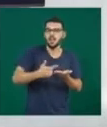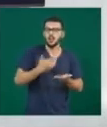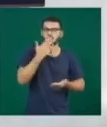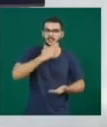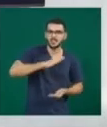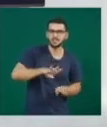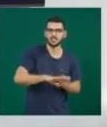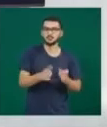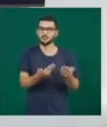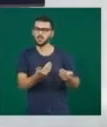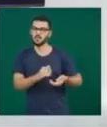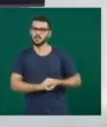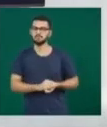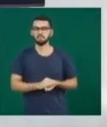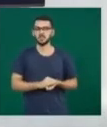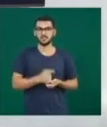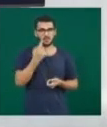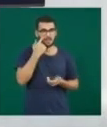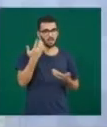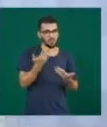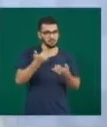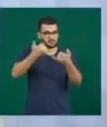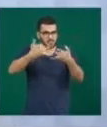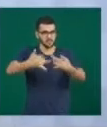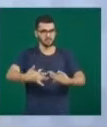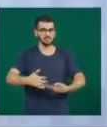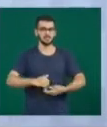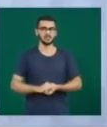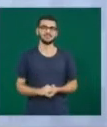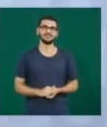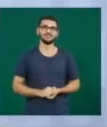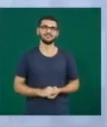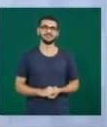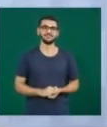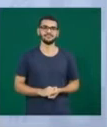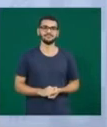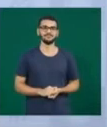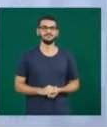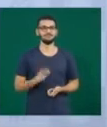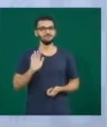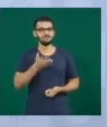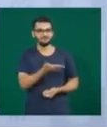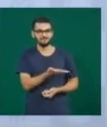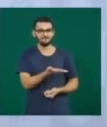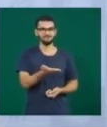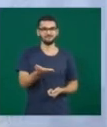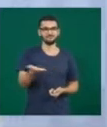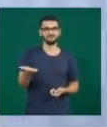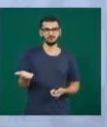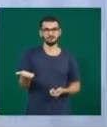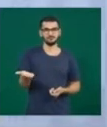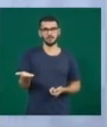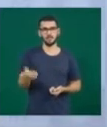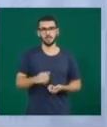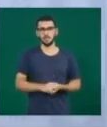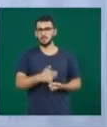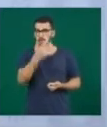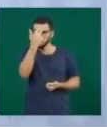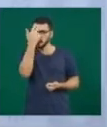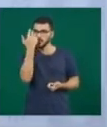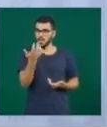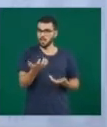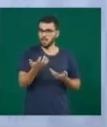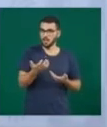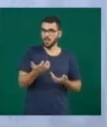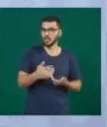juvenis. Mais informações com Gislene Rodrigues. Olá Flávia e a todos que acompanham o TV Notícias. Quem deseja participar